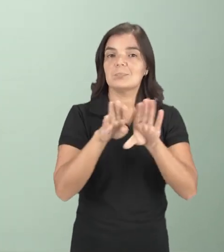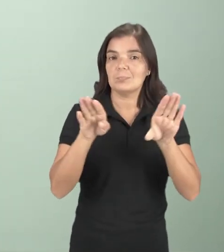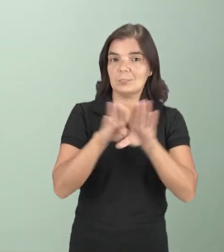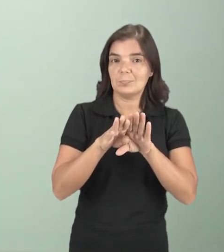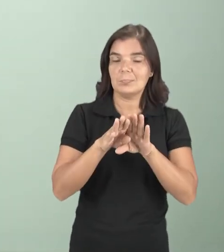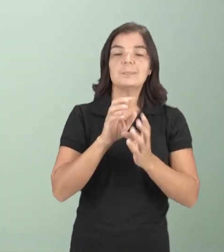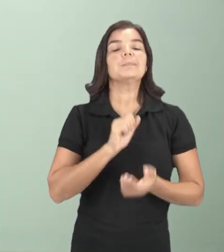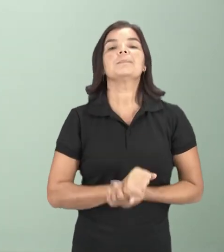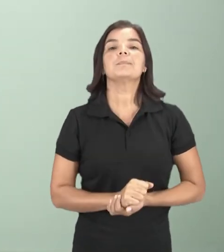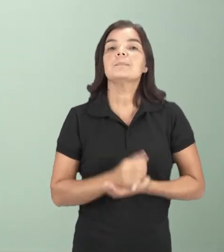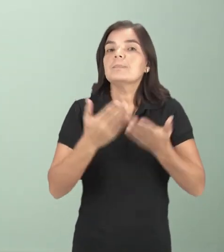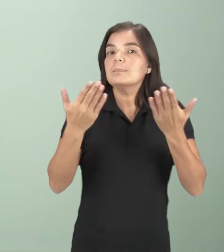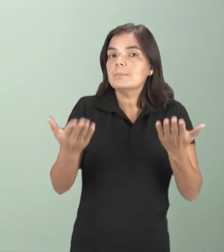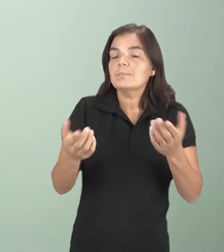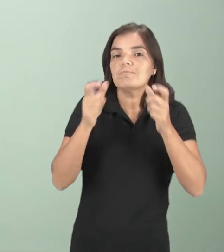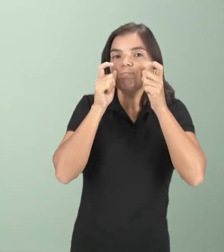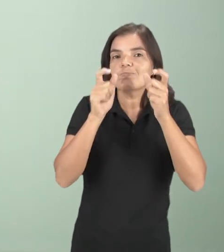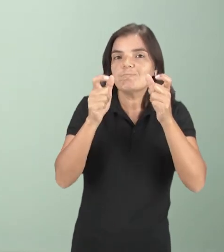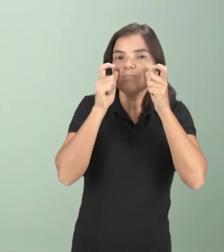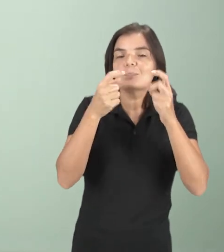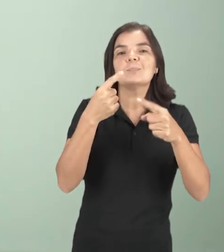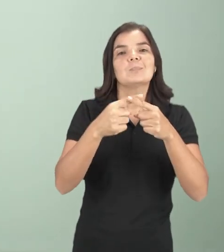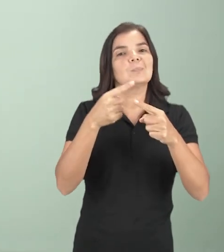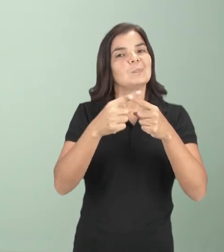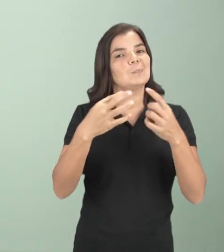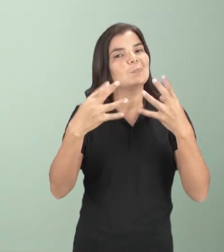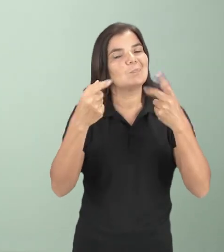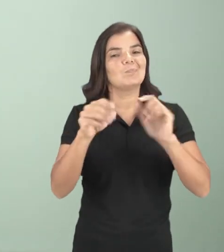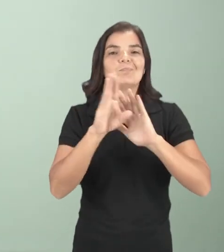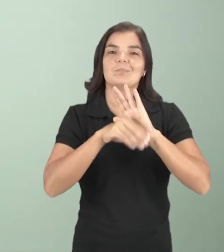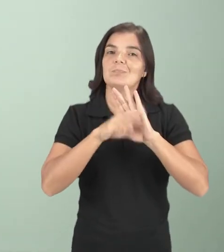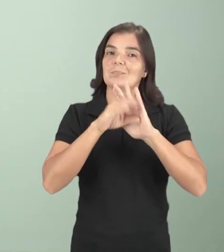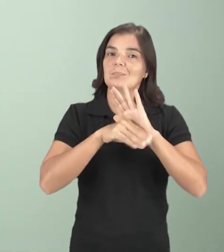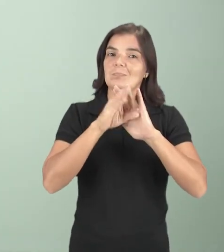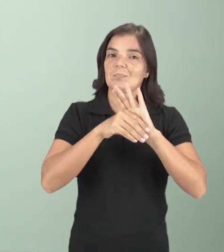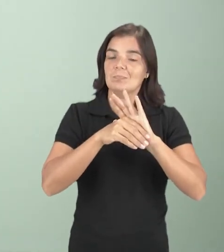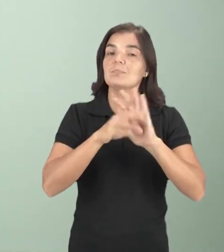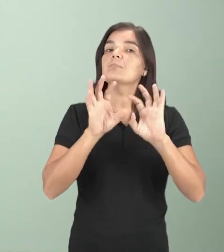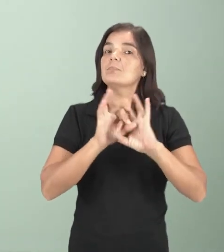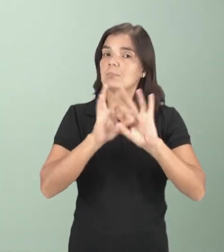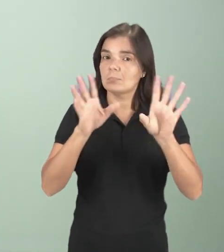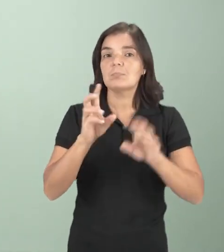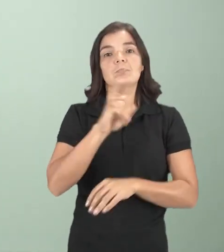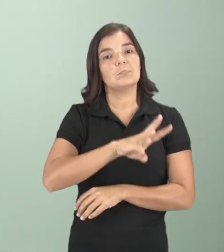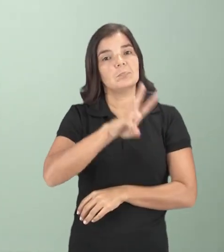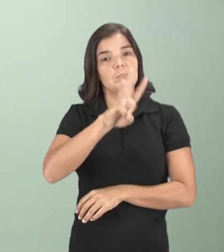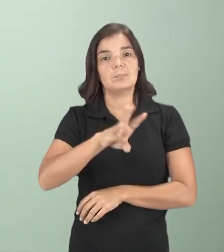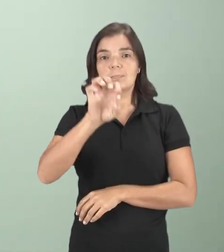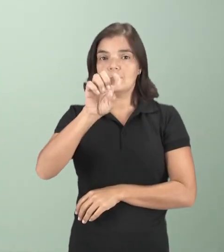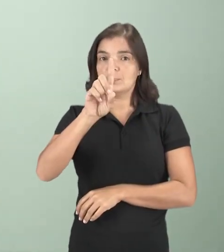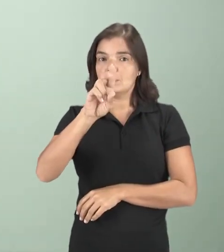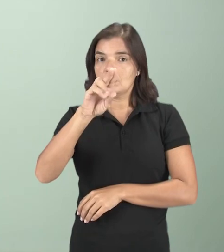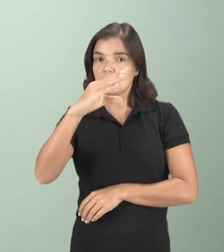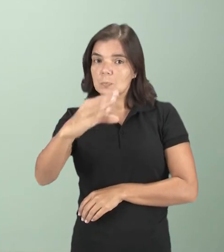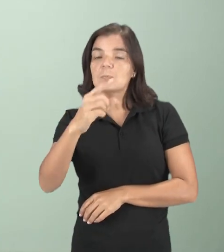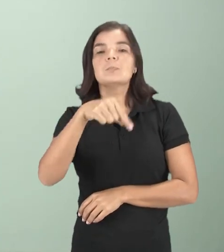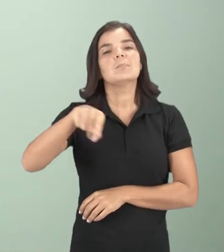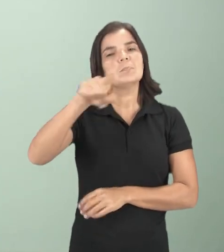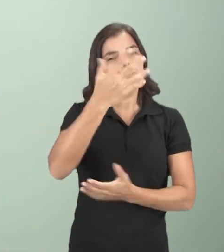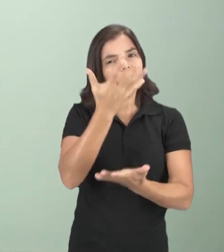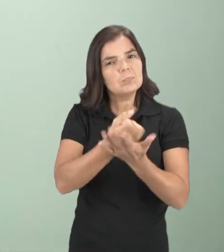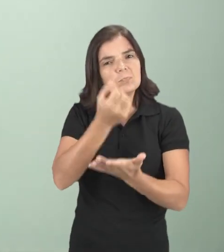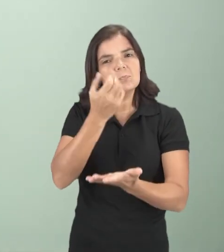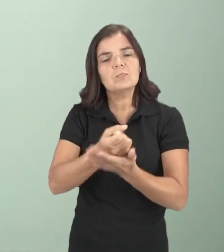no Enem. E se liga, pessoal, porque todo esse conteúdo está disponível na plataforma Eduque para você